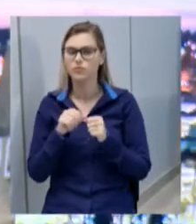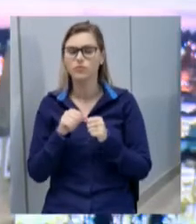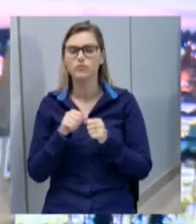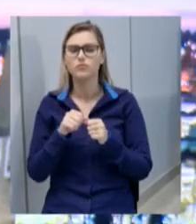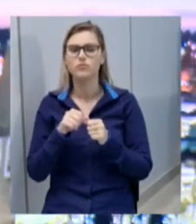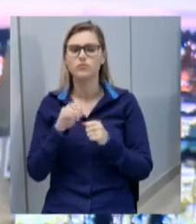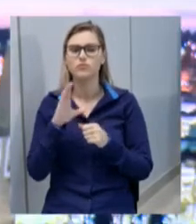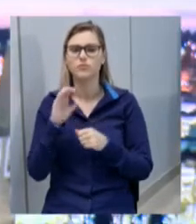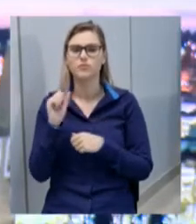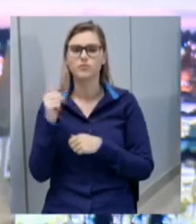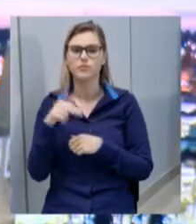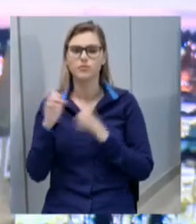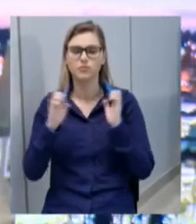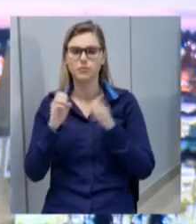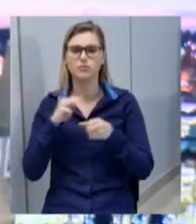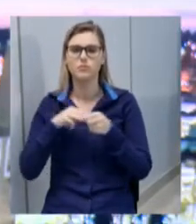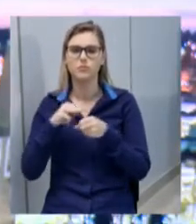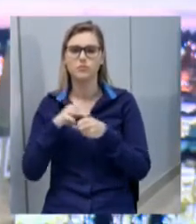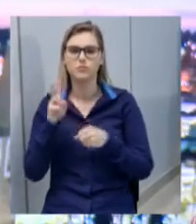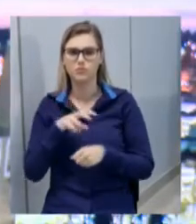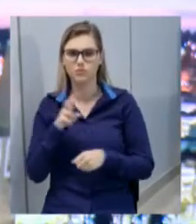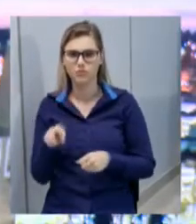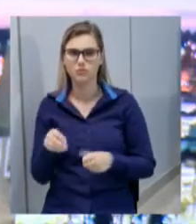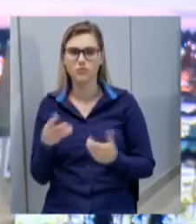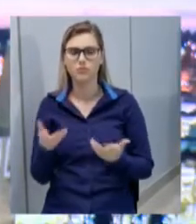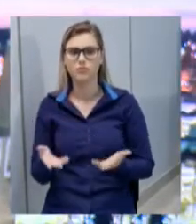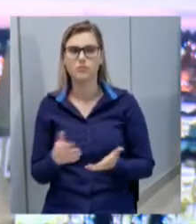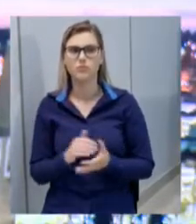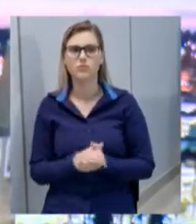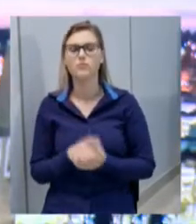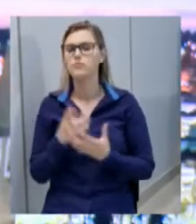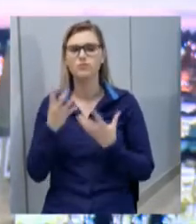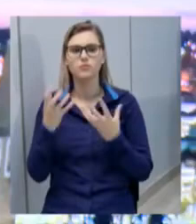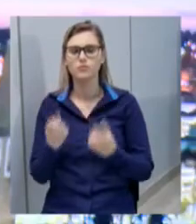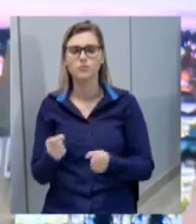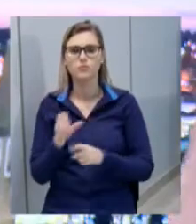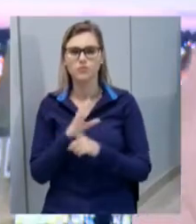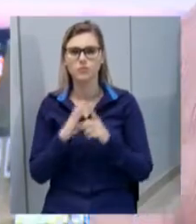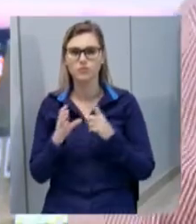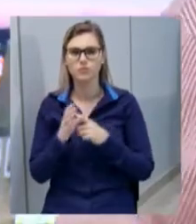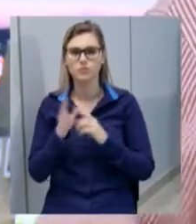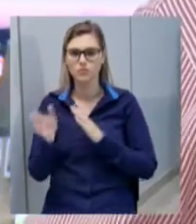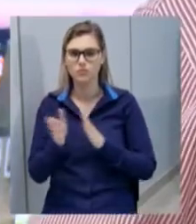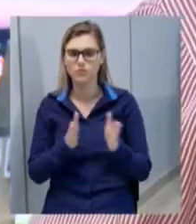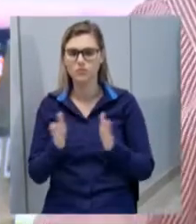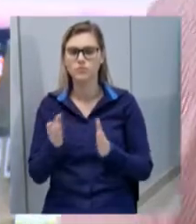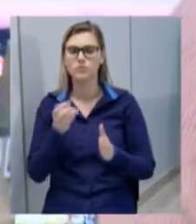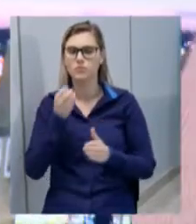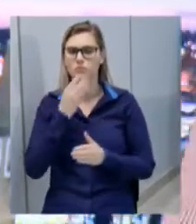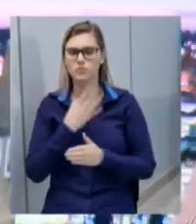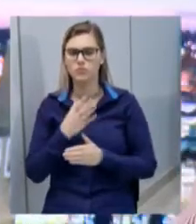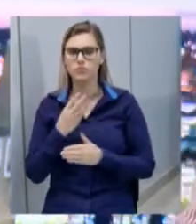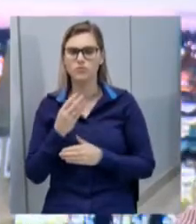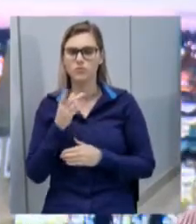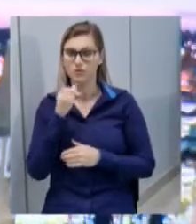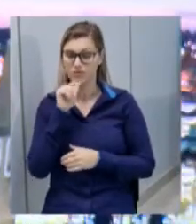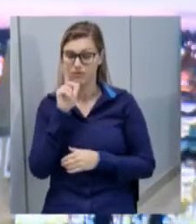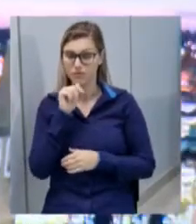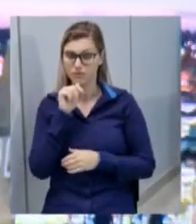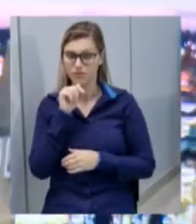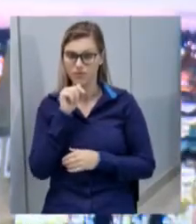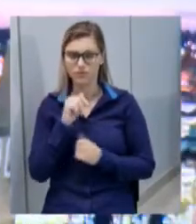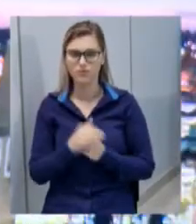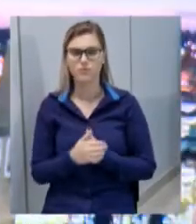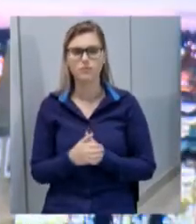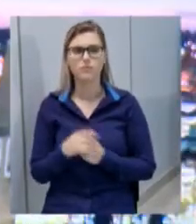município de Xancherê. Então, negar para a comunidade o acesso a um bem fundamental como é a água não é